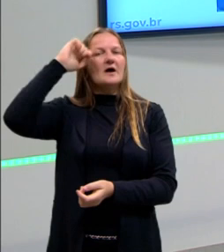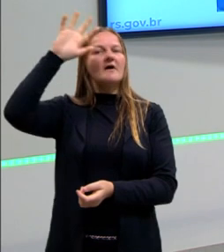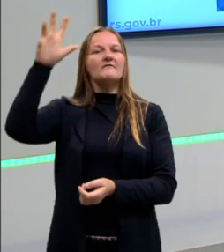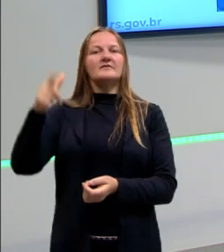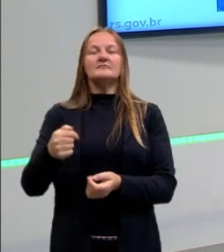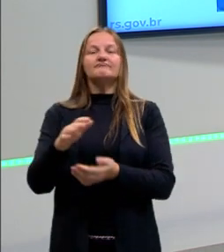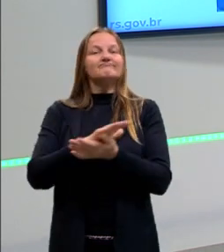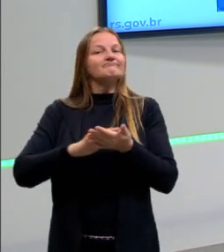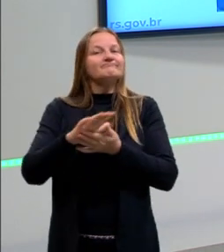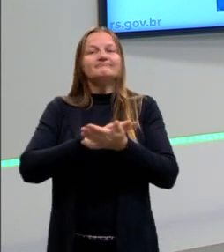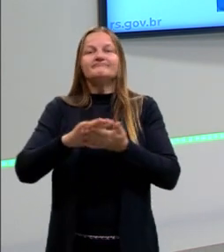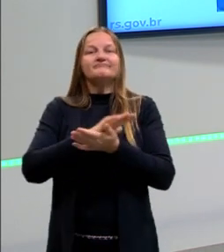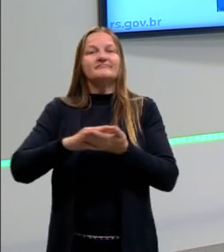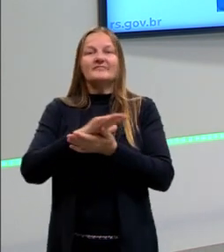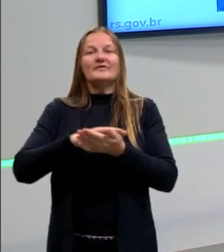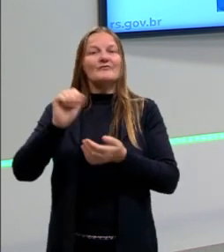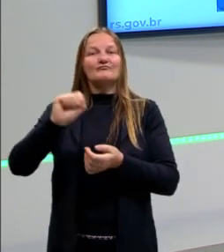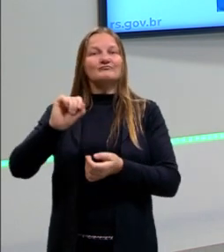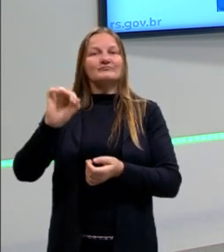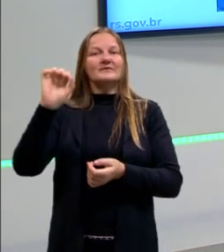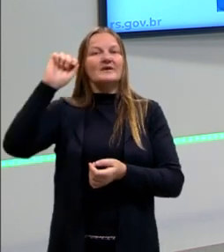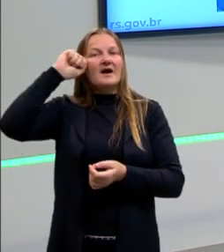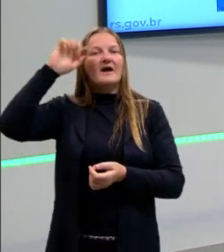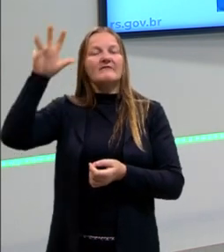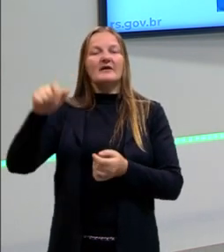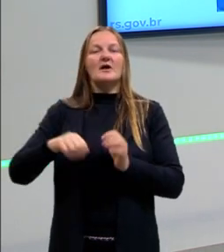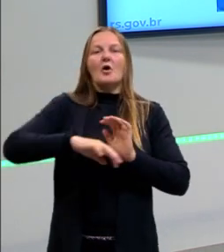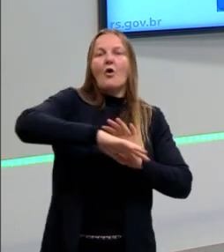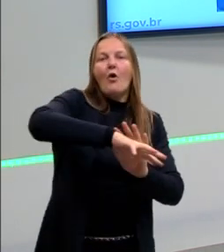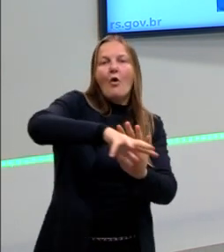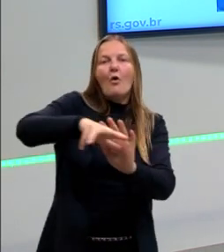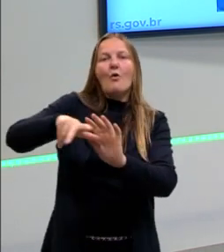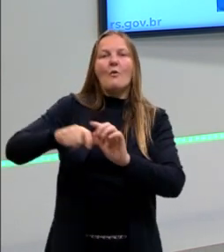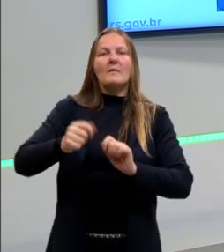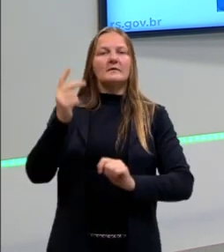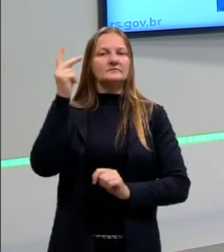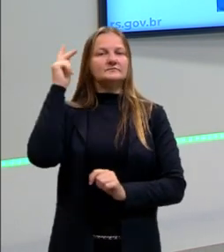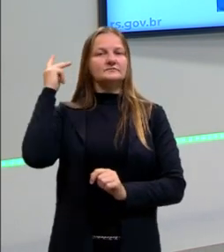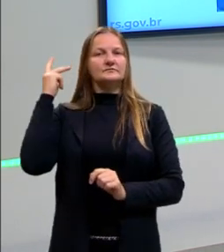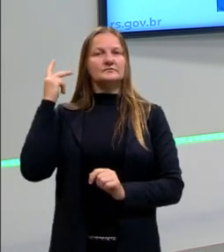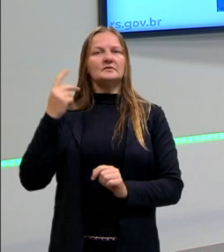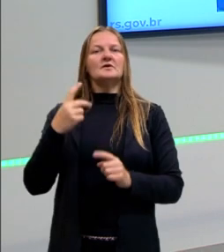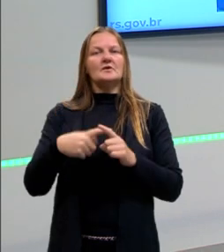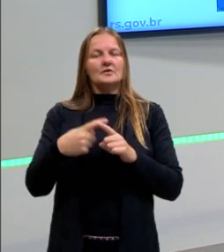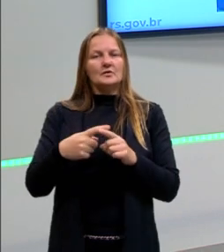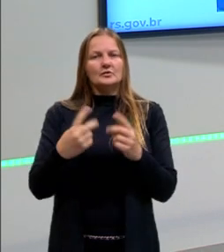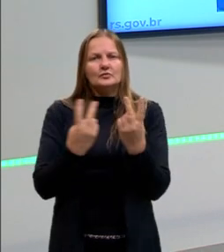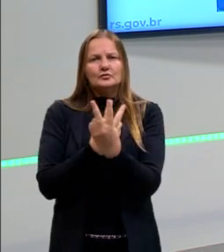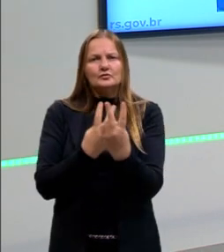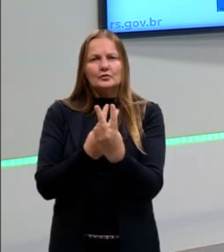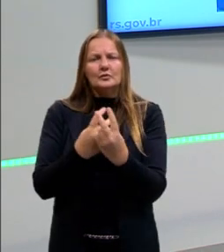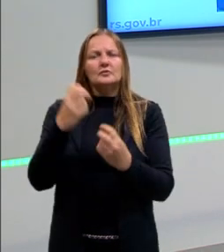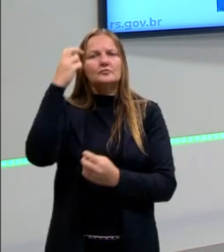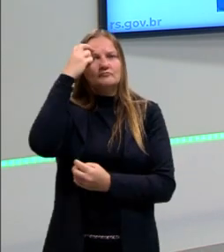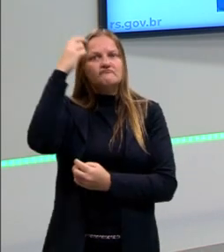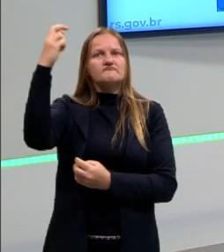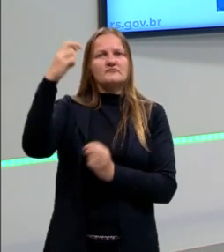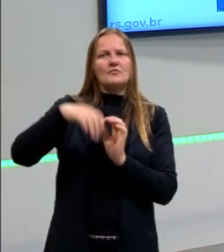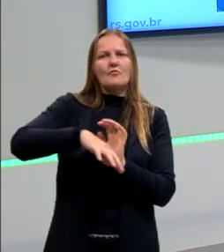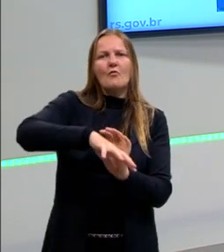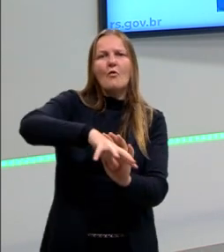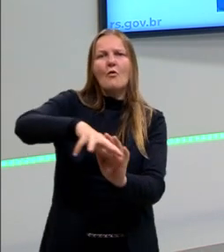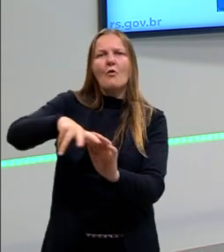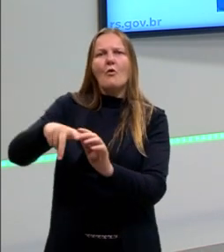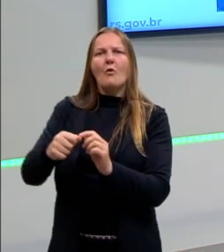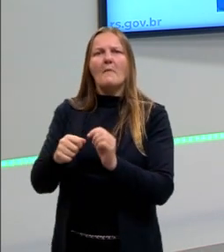estão no continente. Então, a gente pode falar desse roubo da história, que é um roubo, ao mesmo tempo, intelectual, de